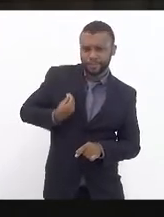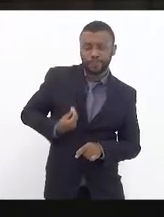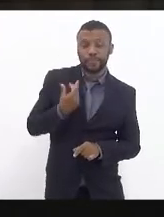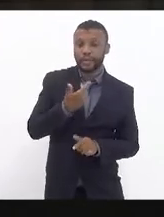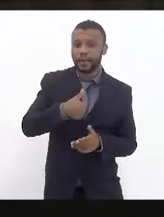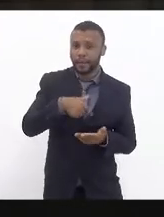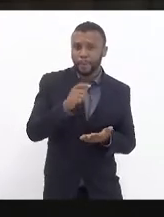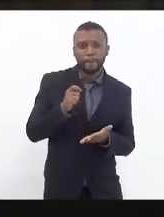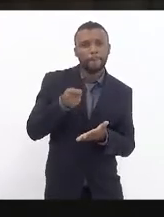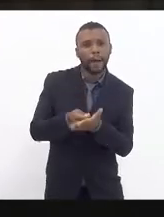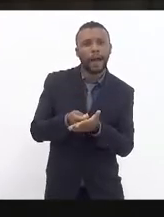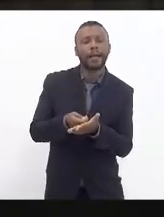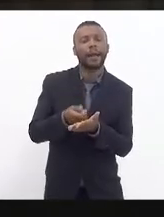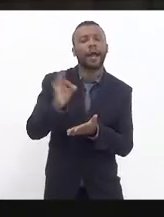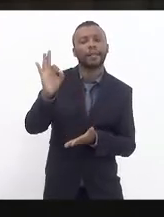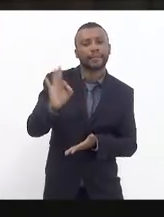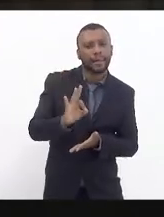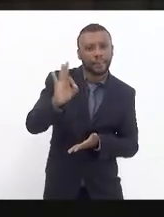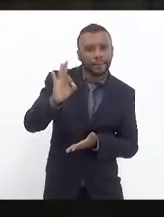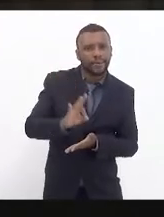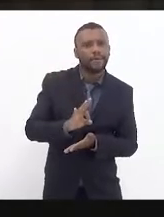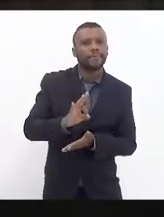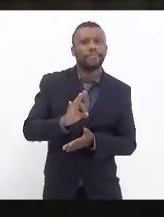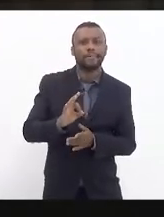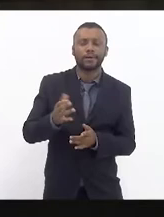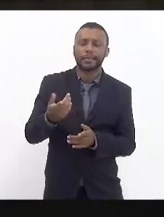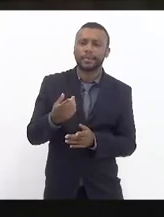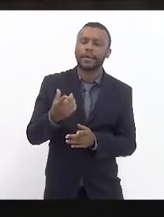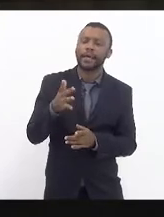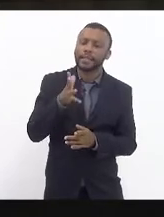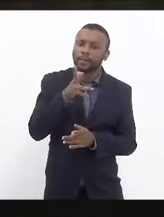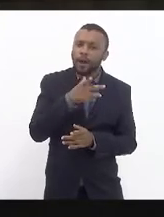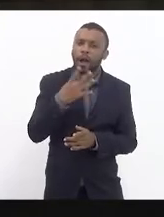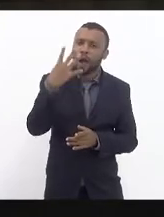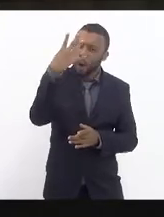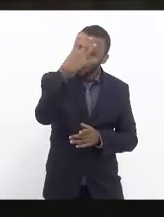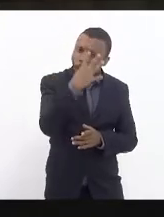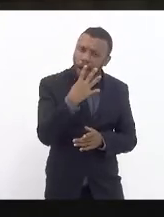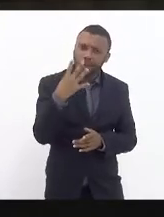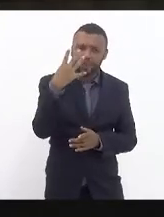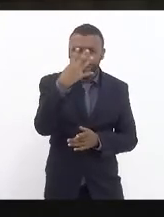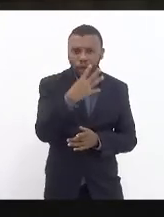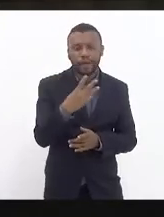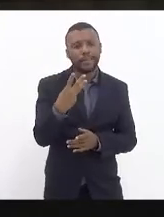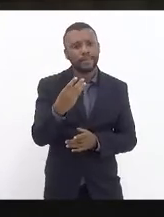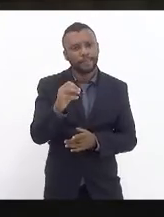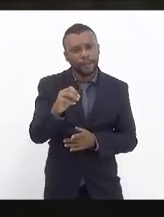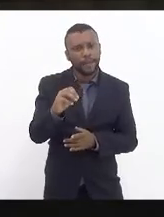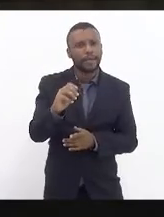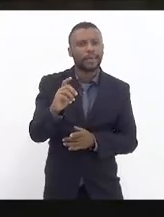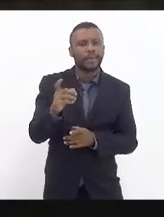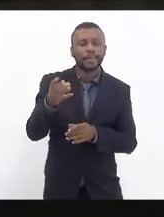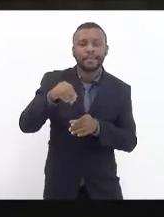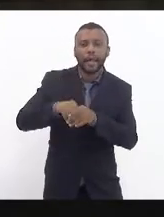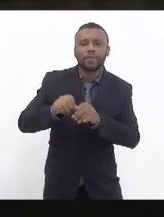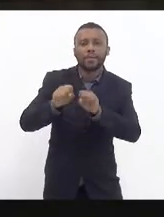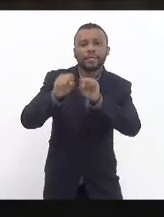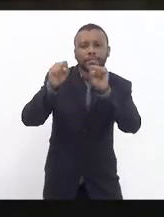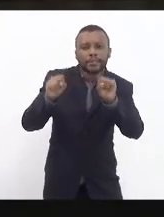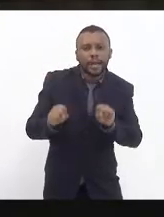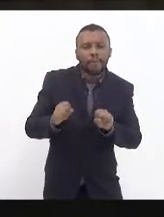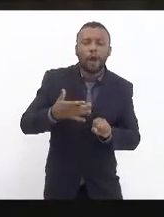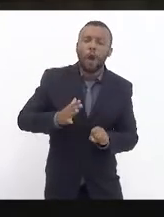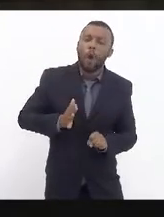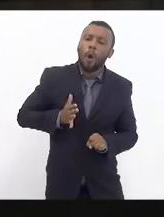cheia aquele que demora quatro horas e meia para ir e voltar dentro desse sistema horroroso que possam participar para contribuir